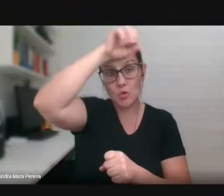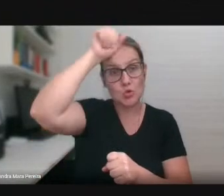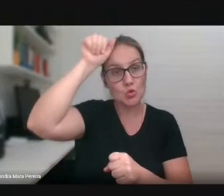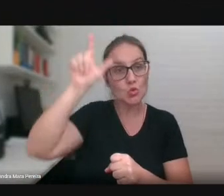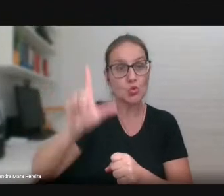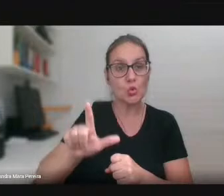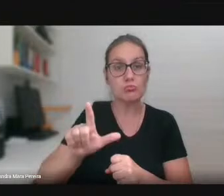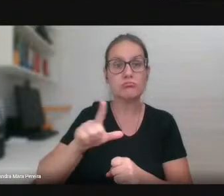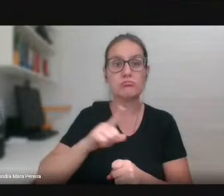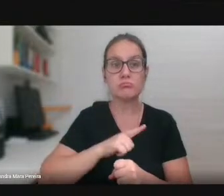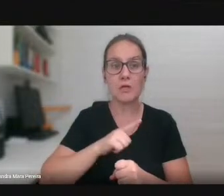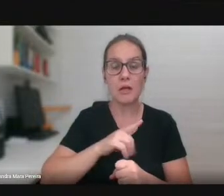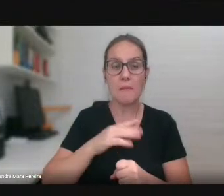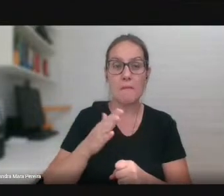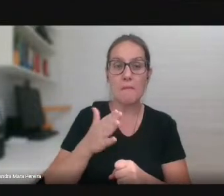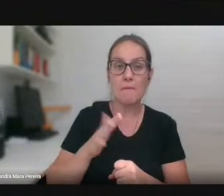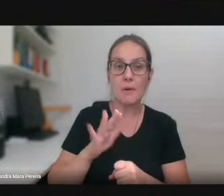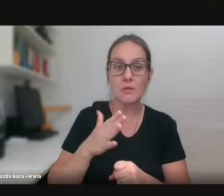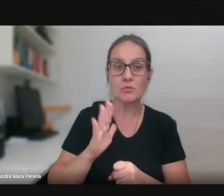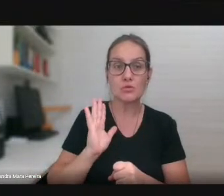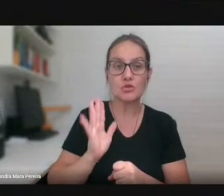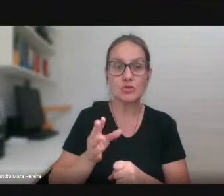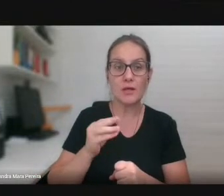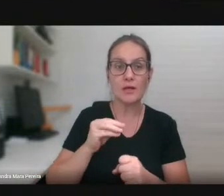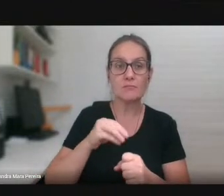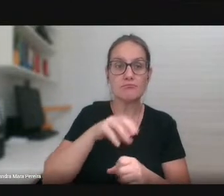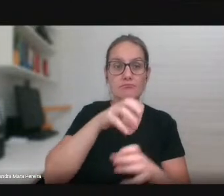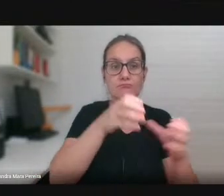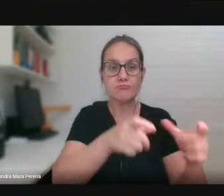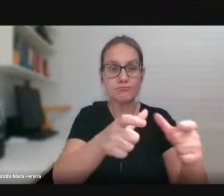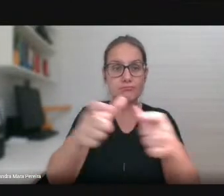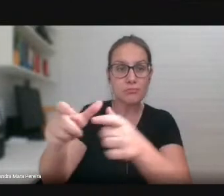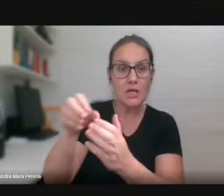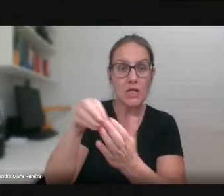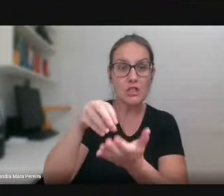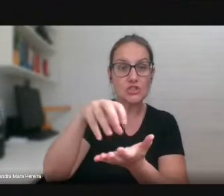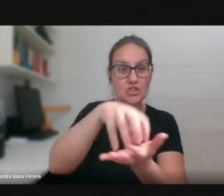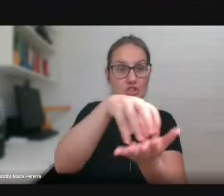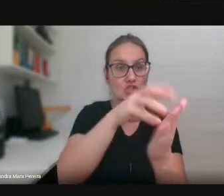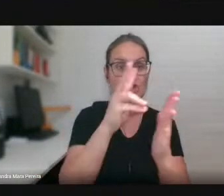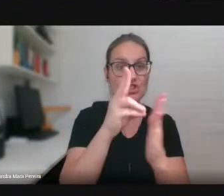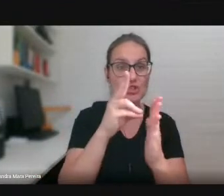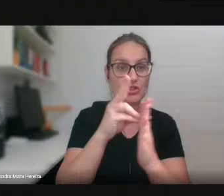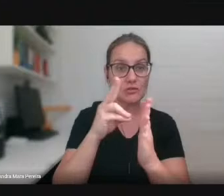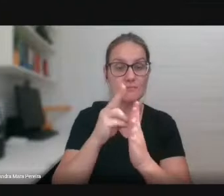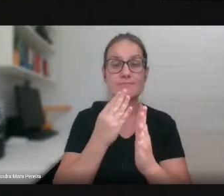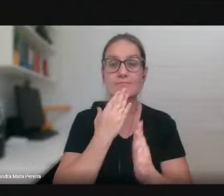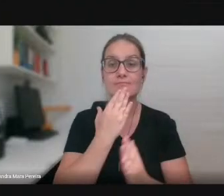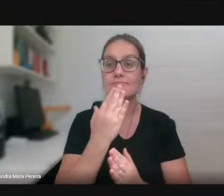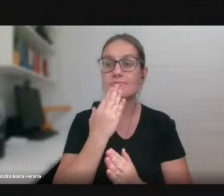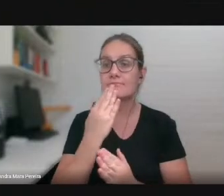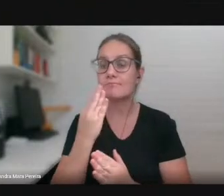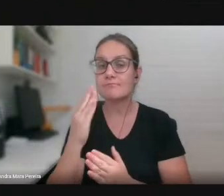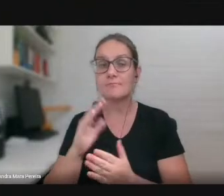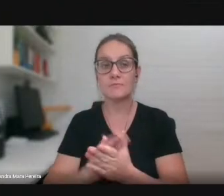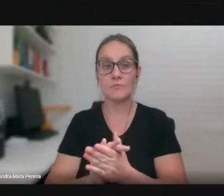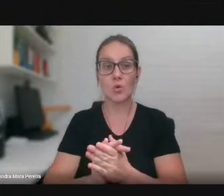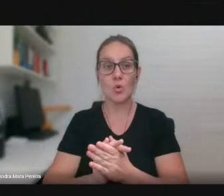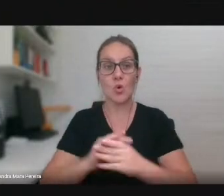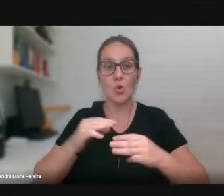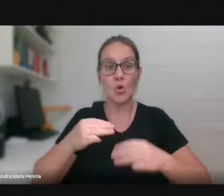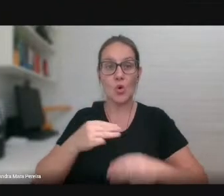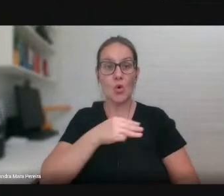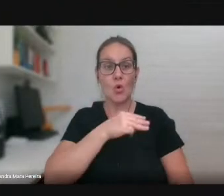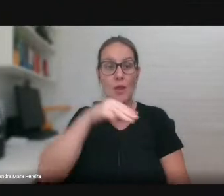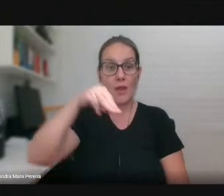Grosso do Sul, tenho andado nessas áreas indígenas quase todas, a pedido do Ministério Público